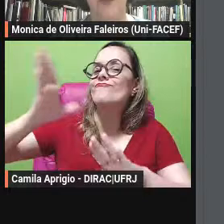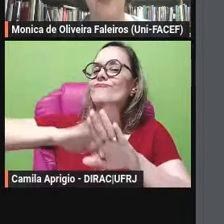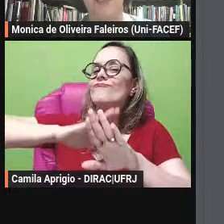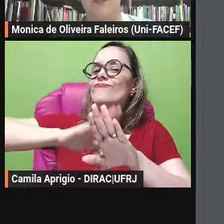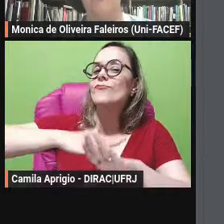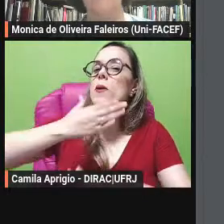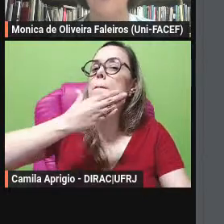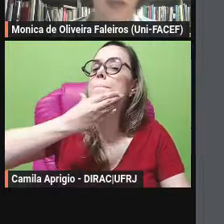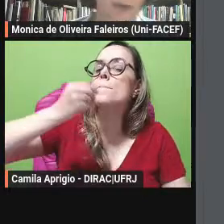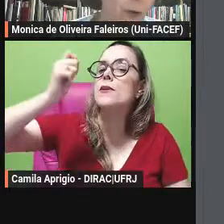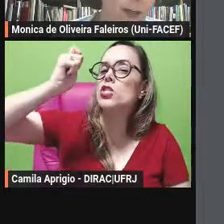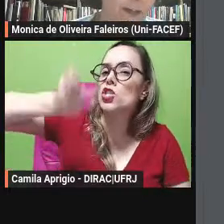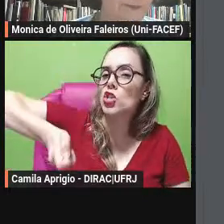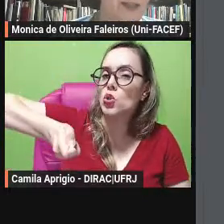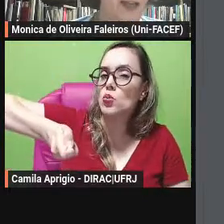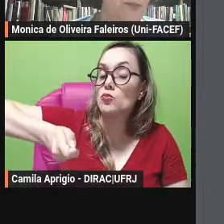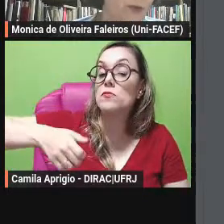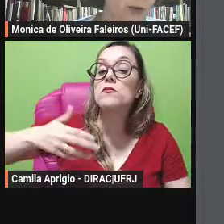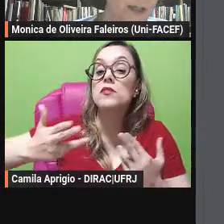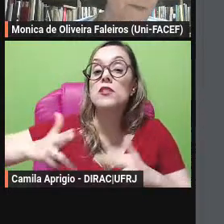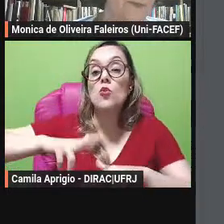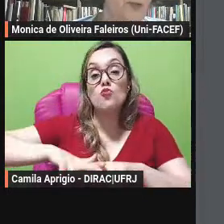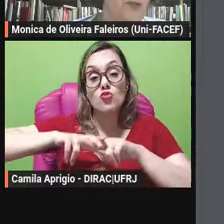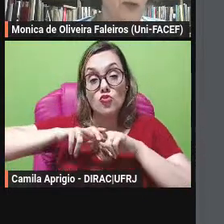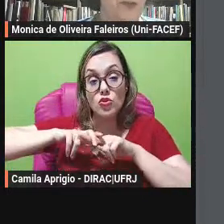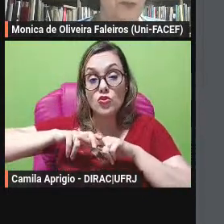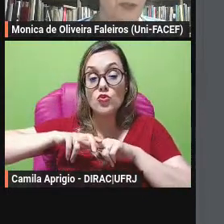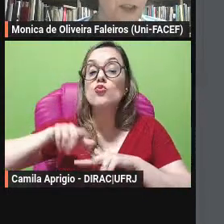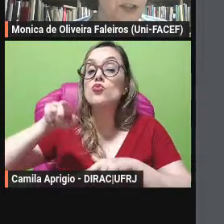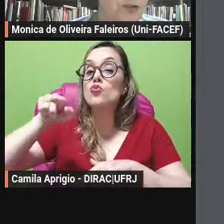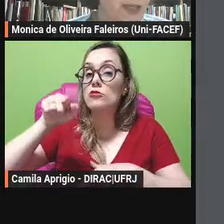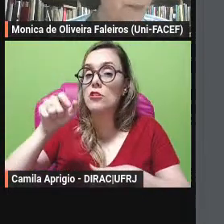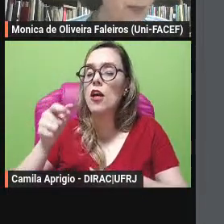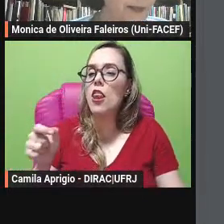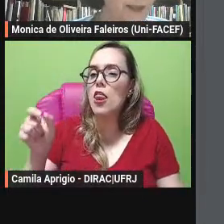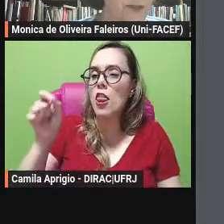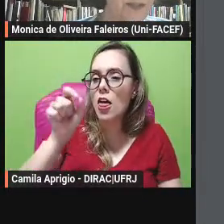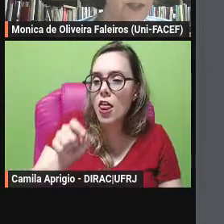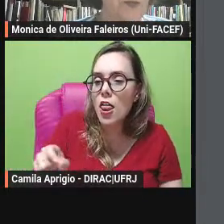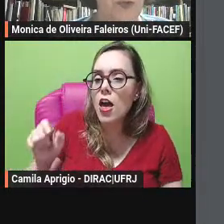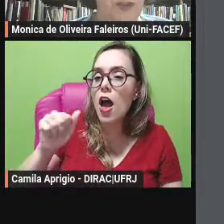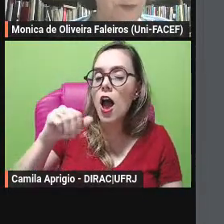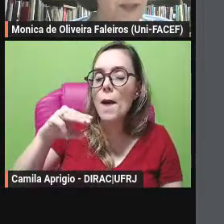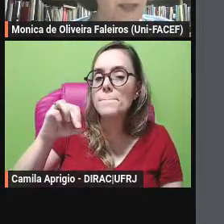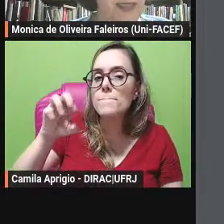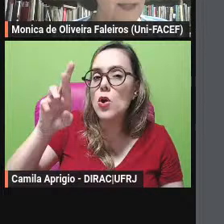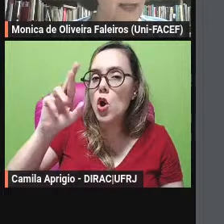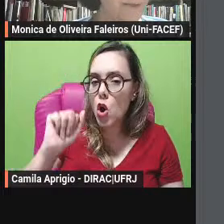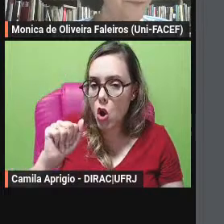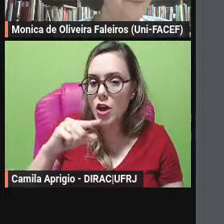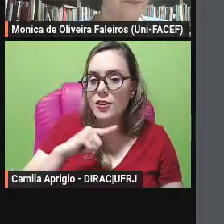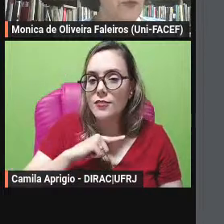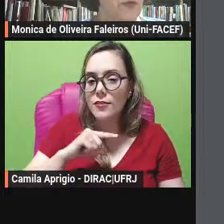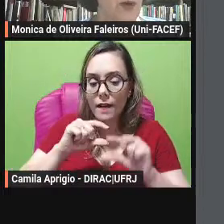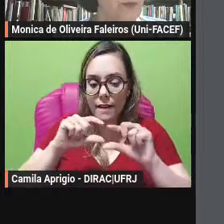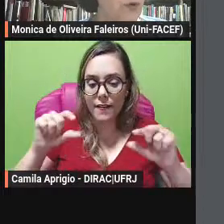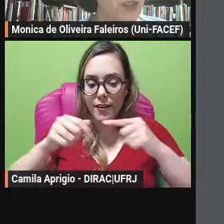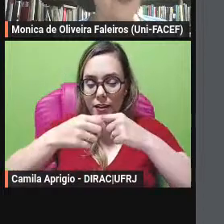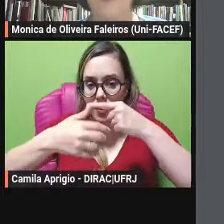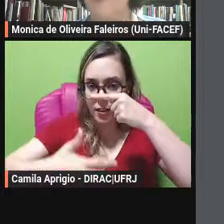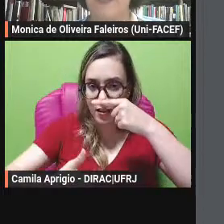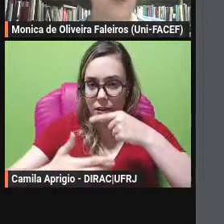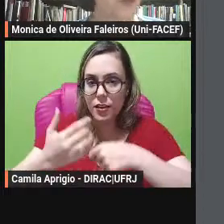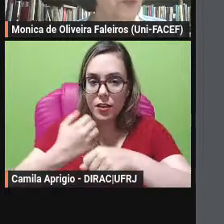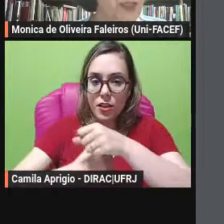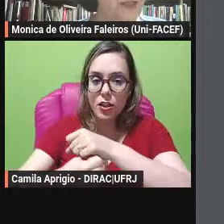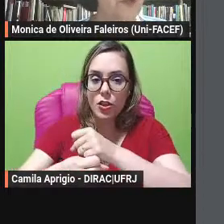no feminino que é a Amora Amora como afirma a nota de rodapé na versão de 2003 é o amor